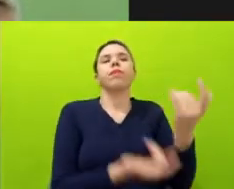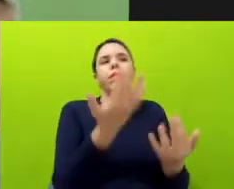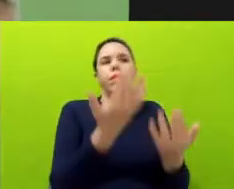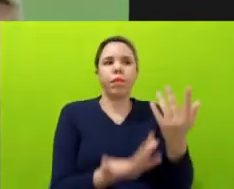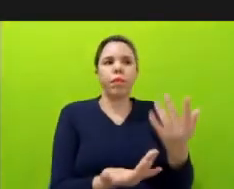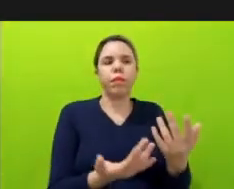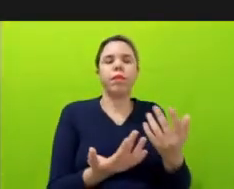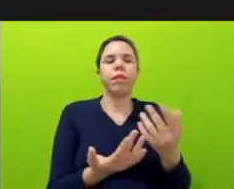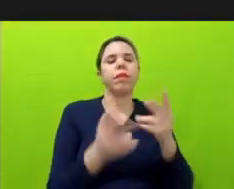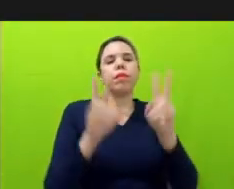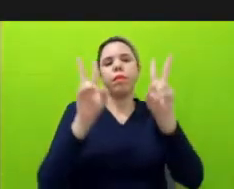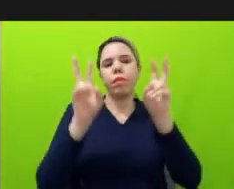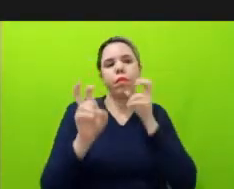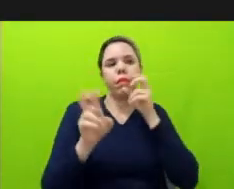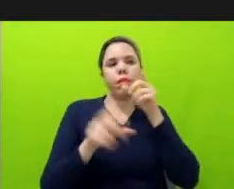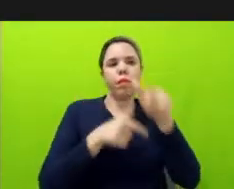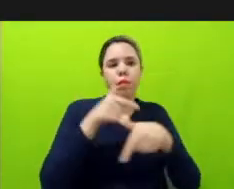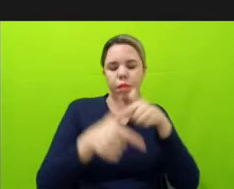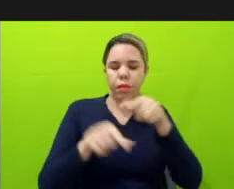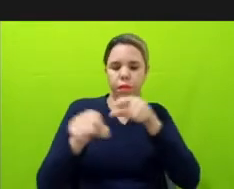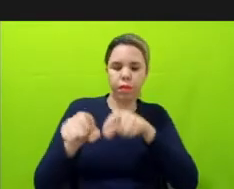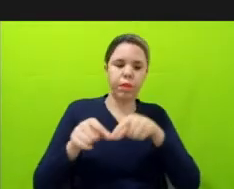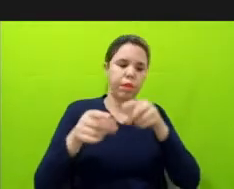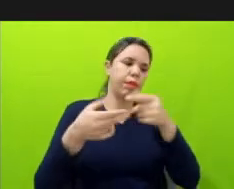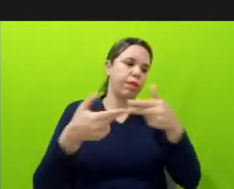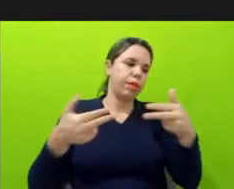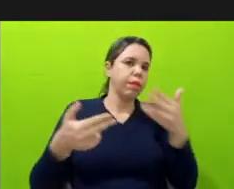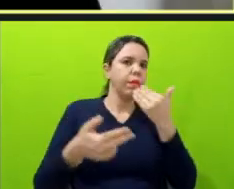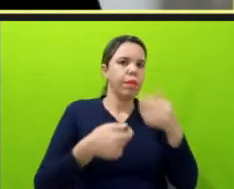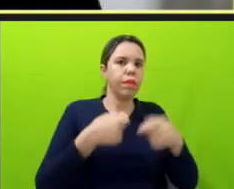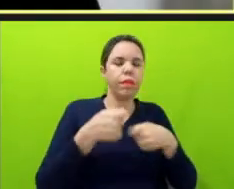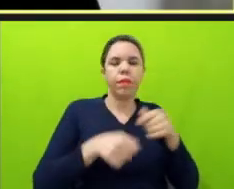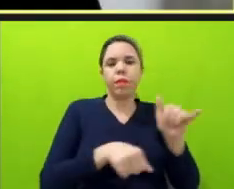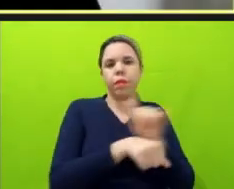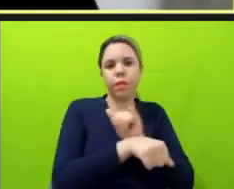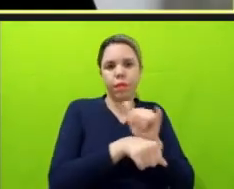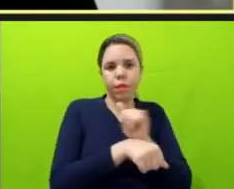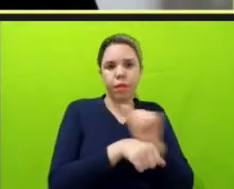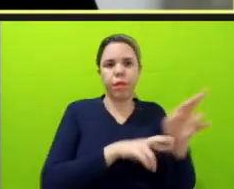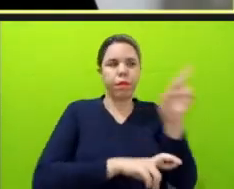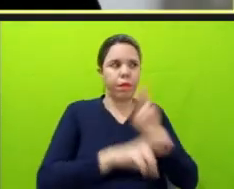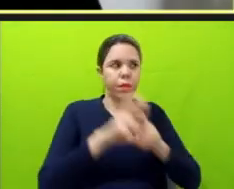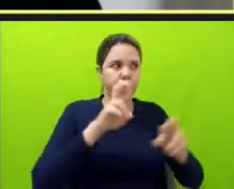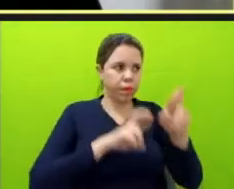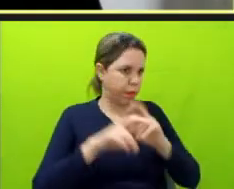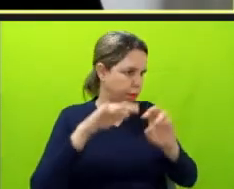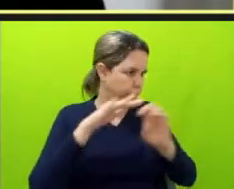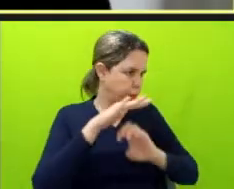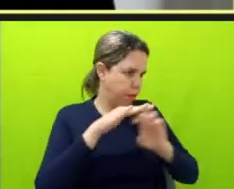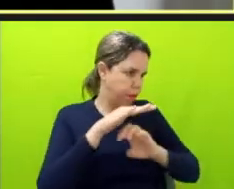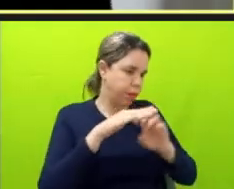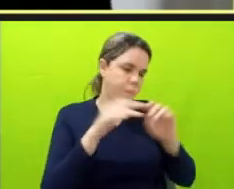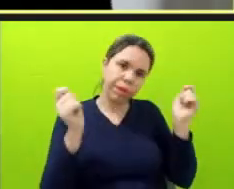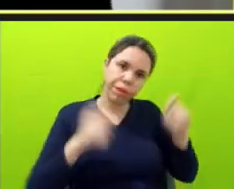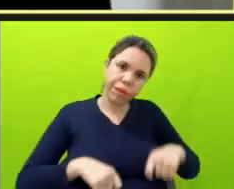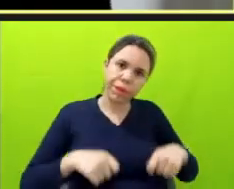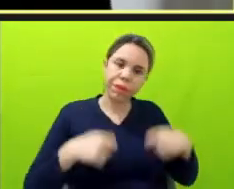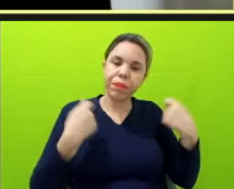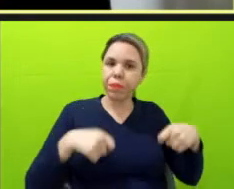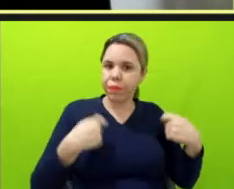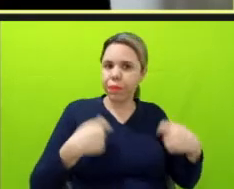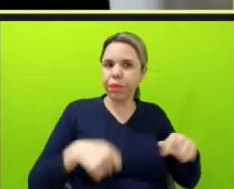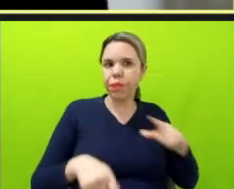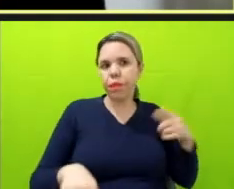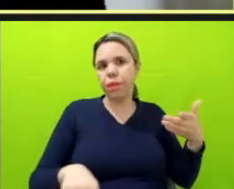carne, né, e para que os mecanismos de monitoramento das empresas funcionem, elas precisam ter acesso a